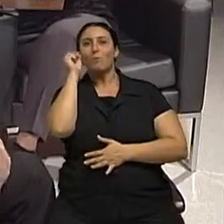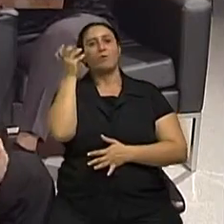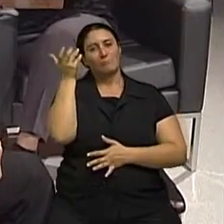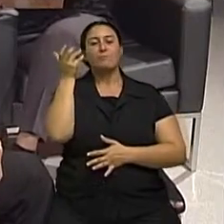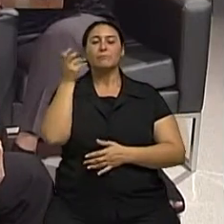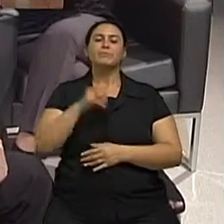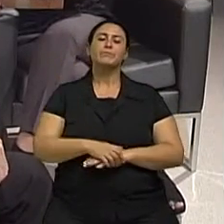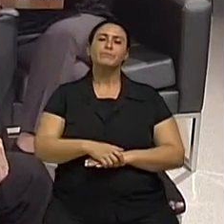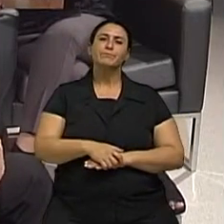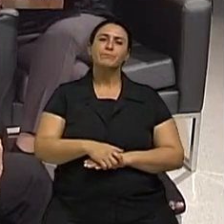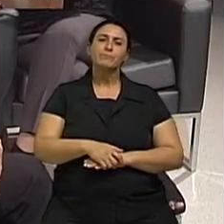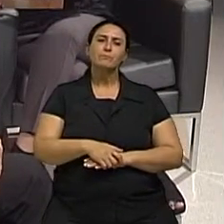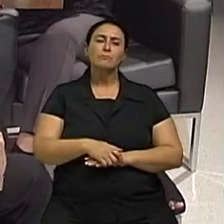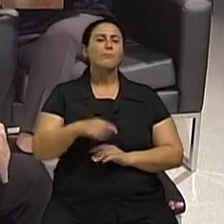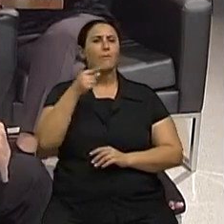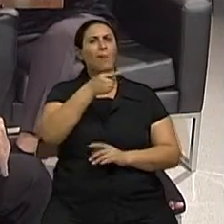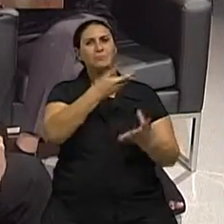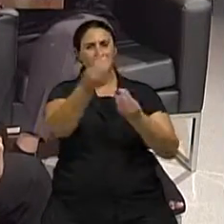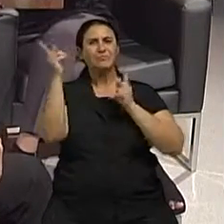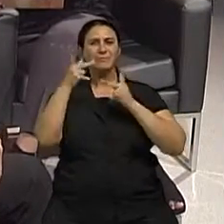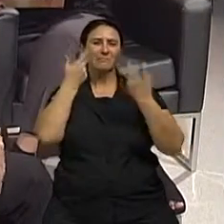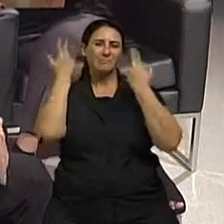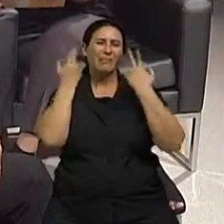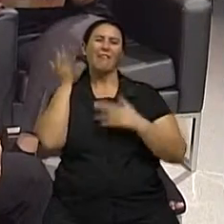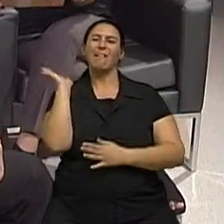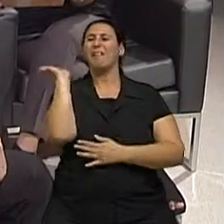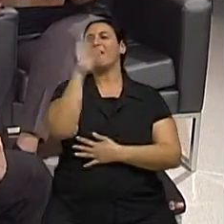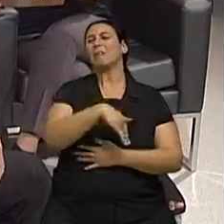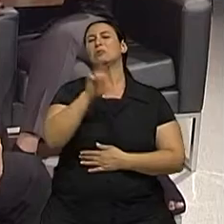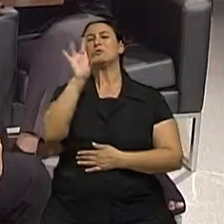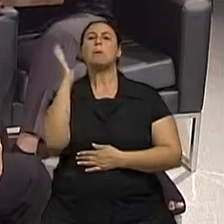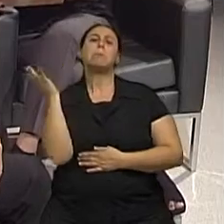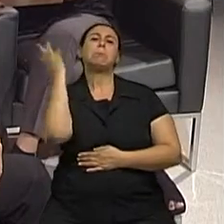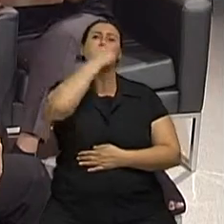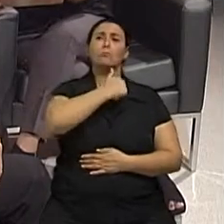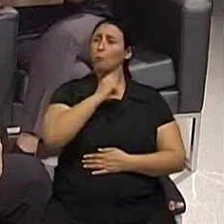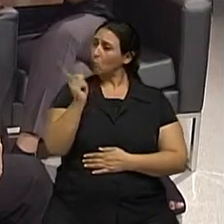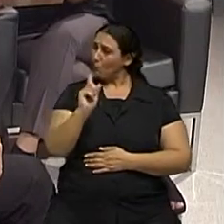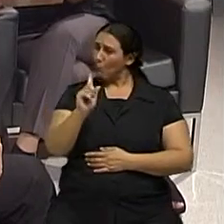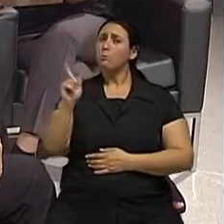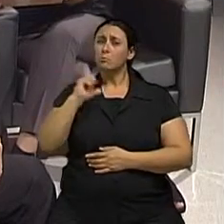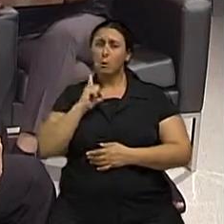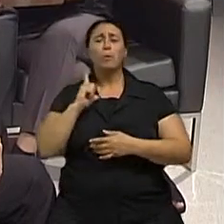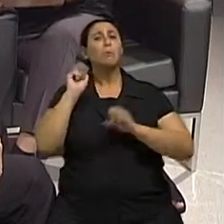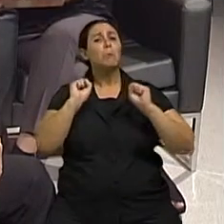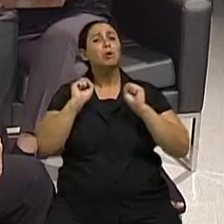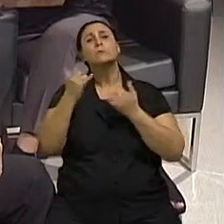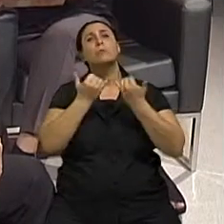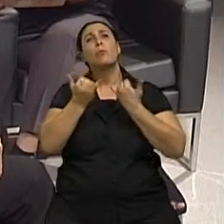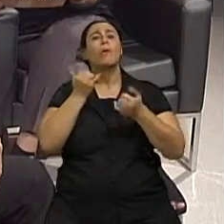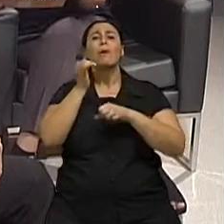gente fala cirurgia plástica, né, às vezes os leigos acham assim, é só para embelezamento. Não, ela pode ser corretiva, ela pode ser para